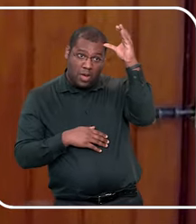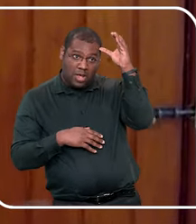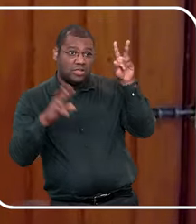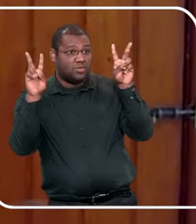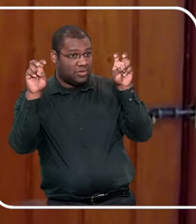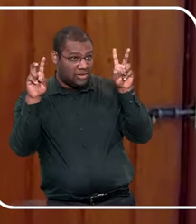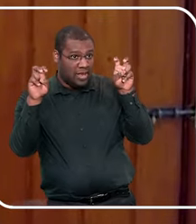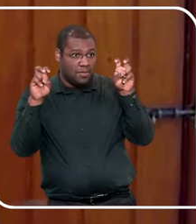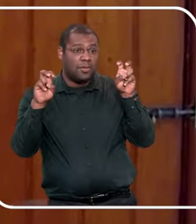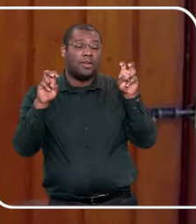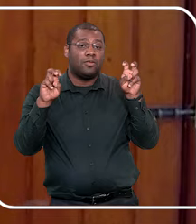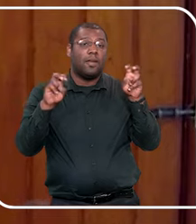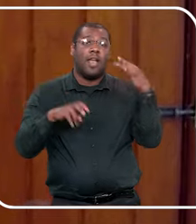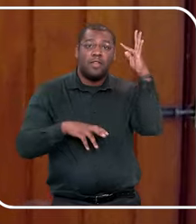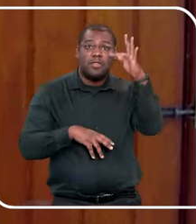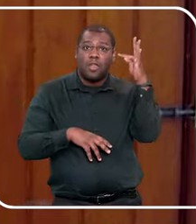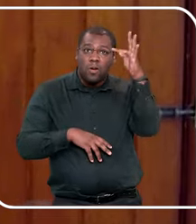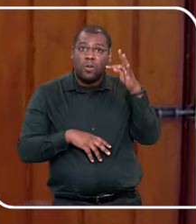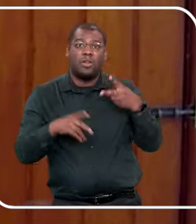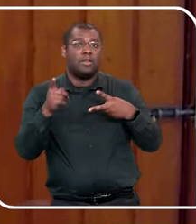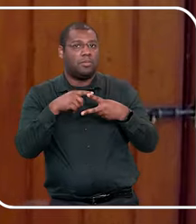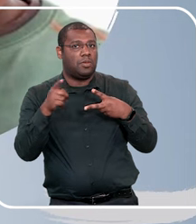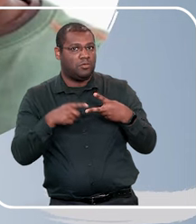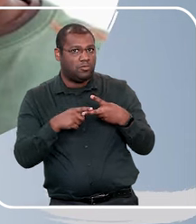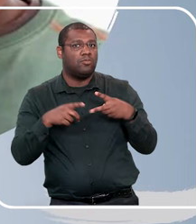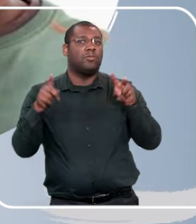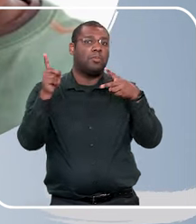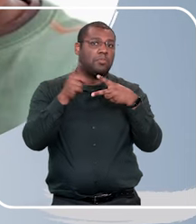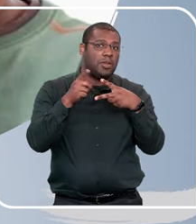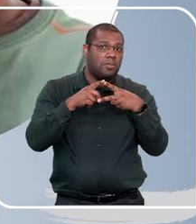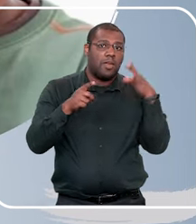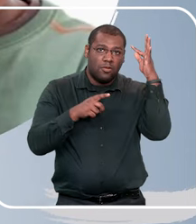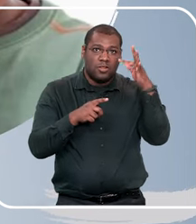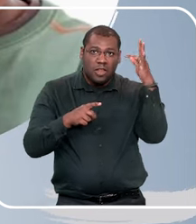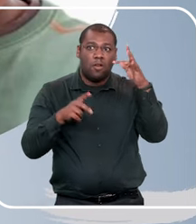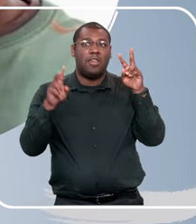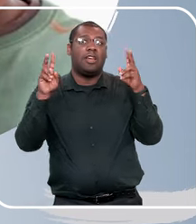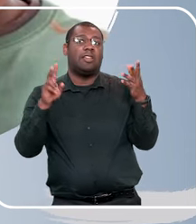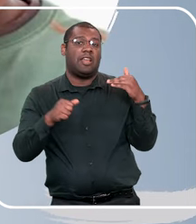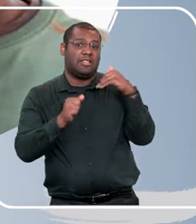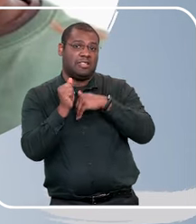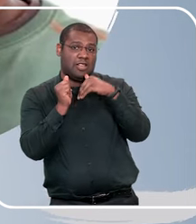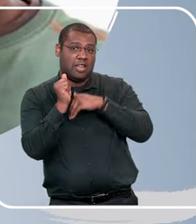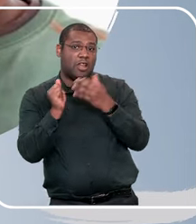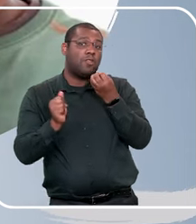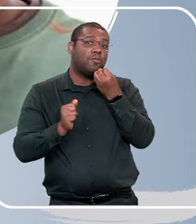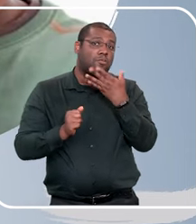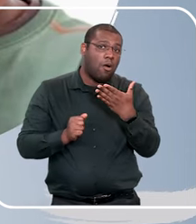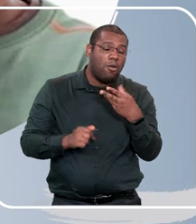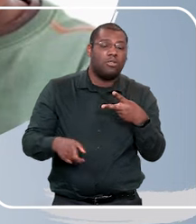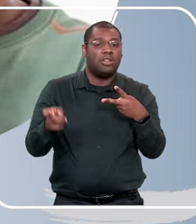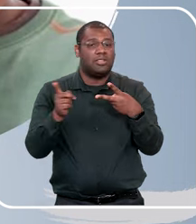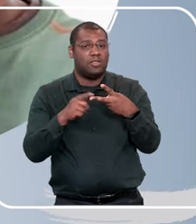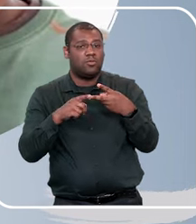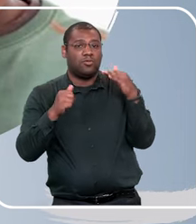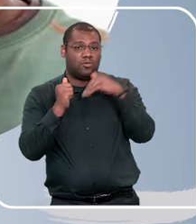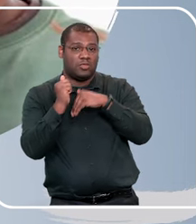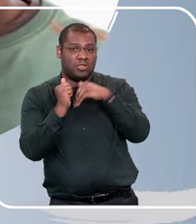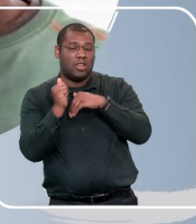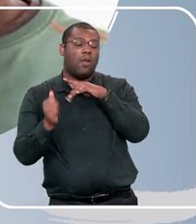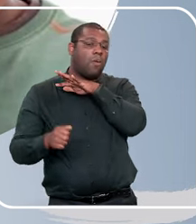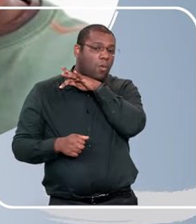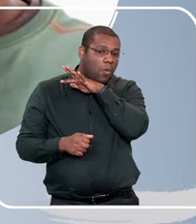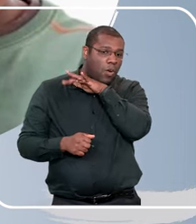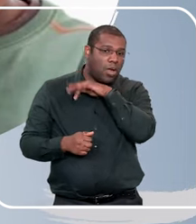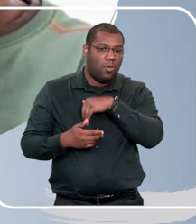especialistas no tema, falam segredo bom, segredo ruim, eu aprendi isso, eu nem me lembro mais com quem foi, acho que não sei se foi com